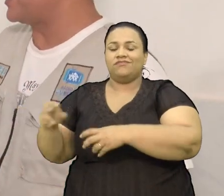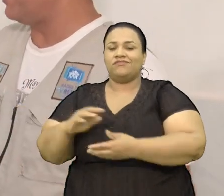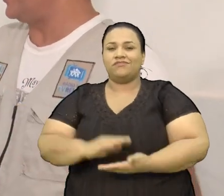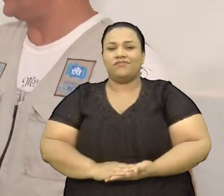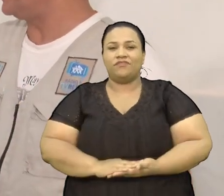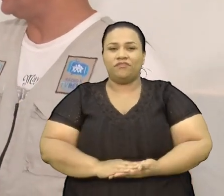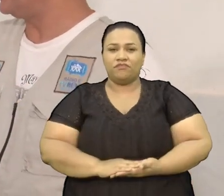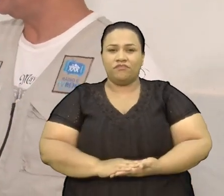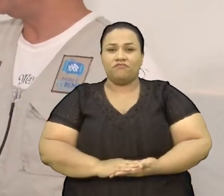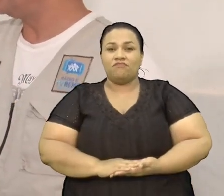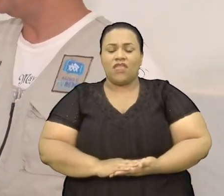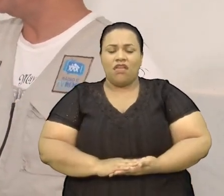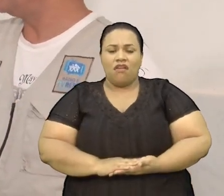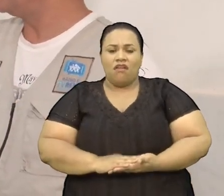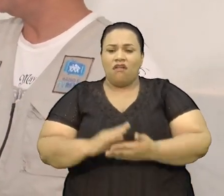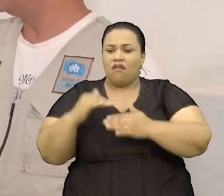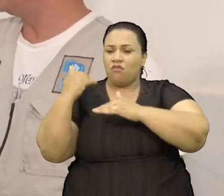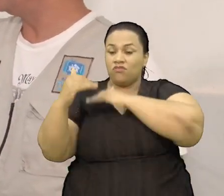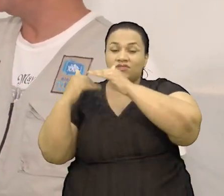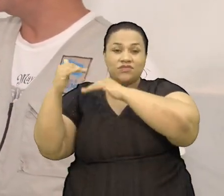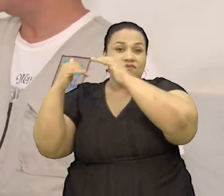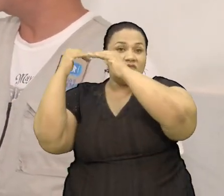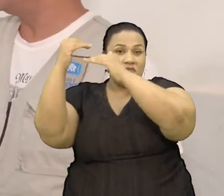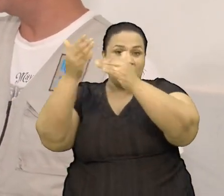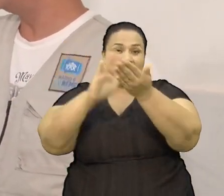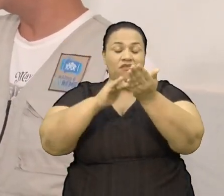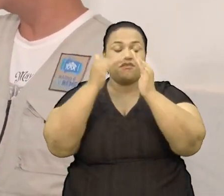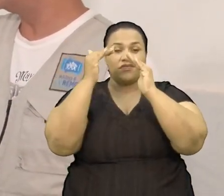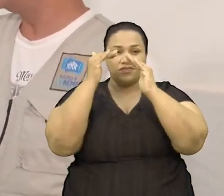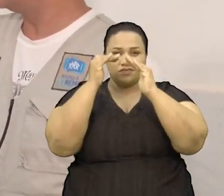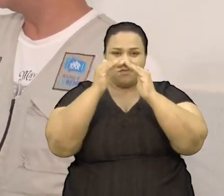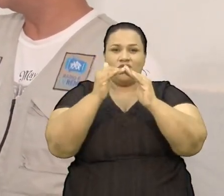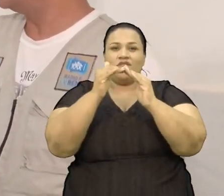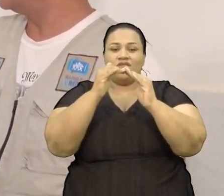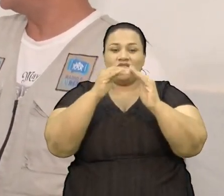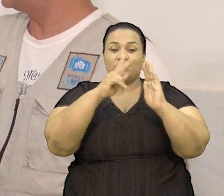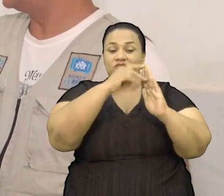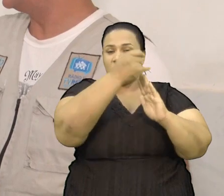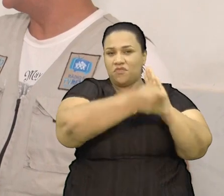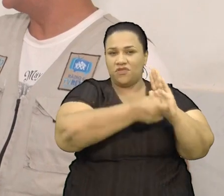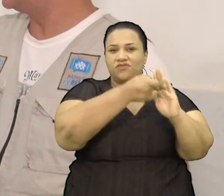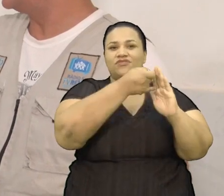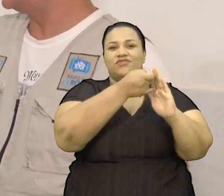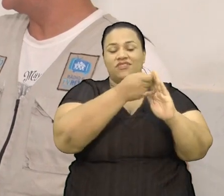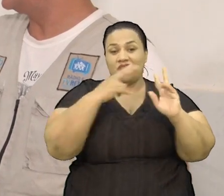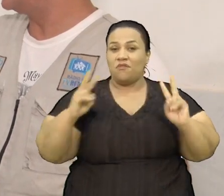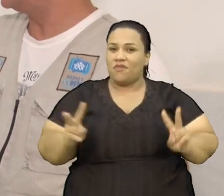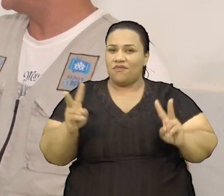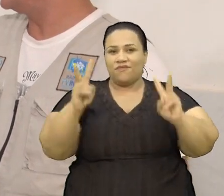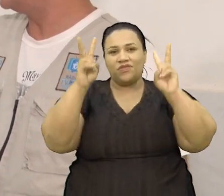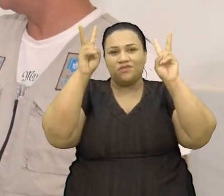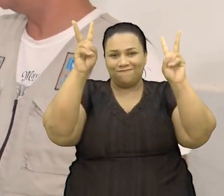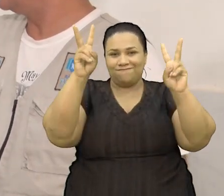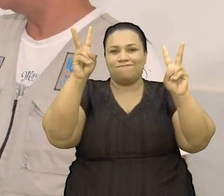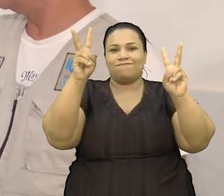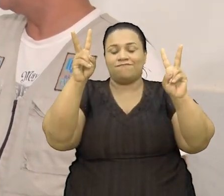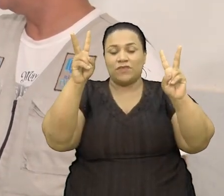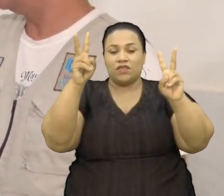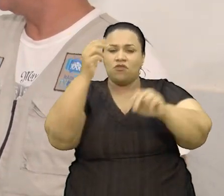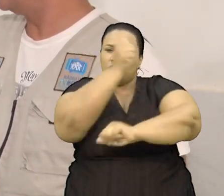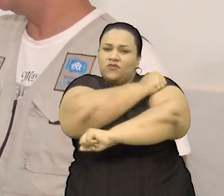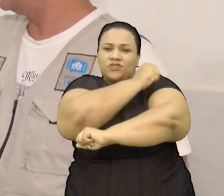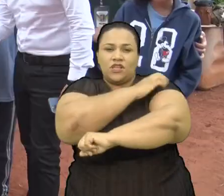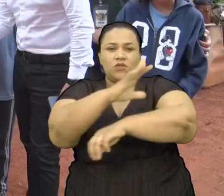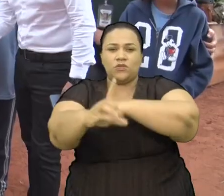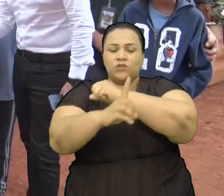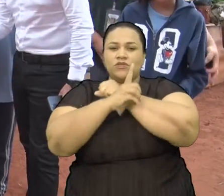Barão Está recebendo Uma grande expectativa Que a escola Já tinha E oficializarmos Isso realmente É uma grande bênção Tem que ver Com mais